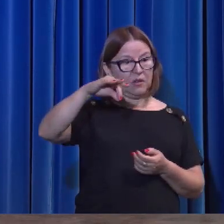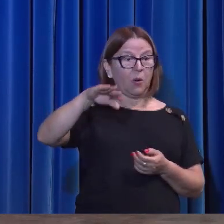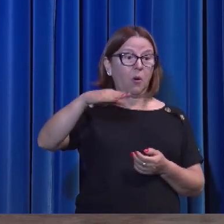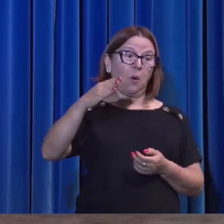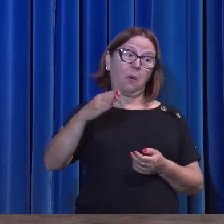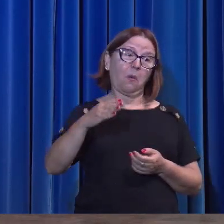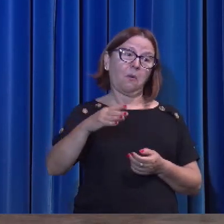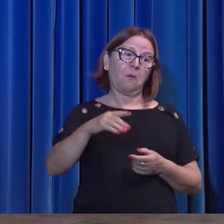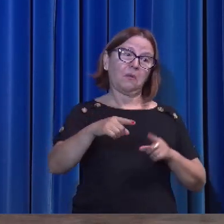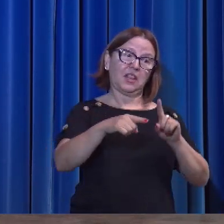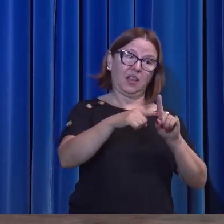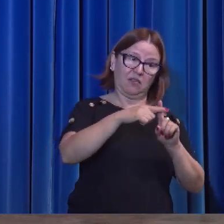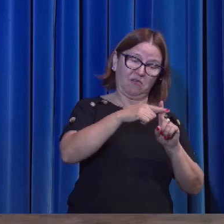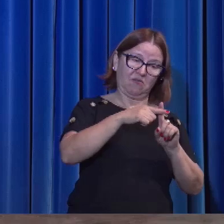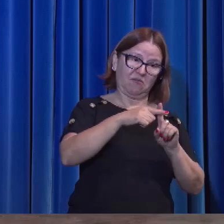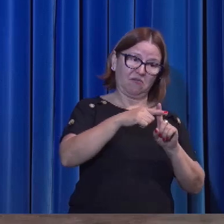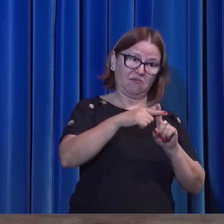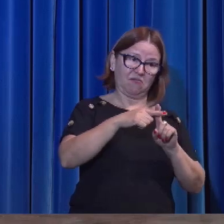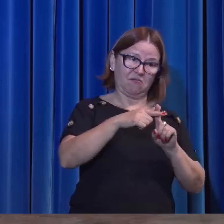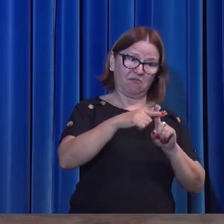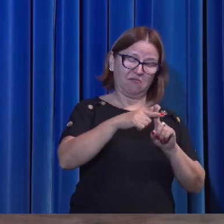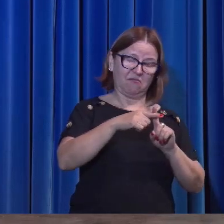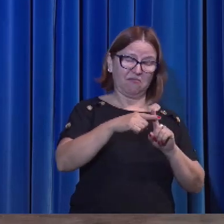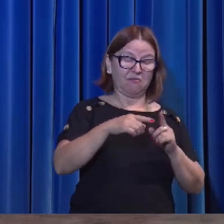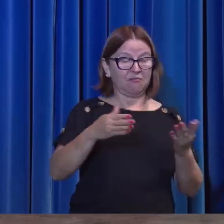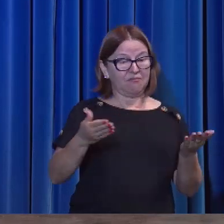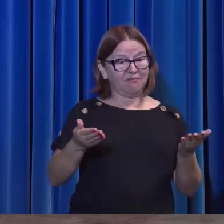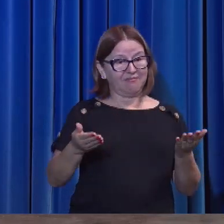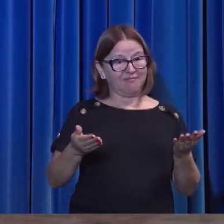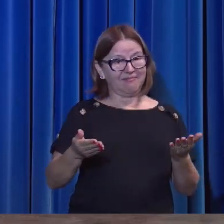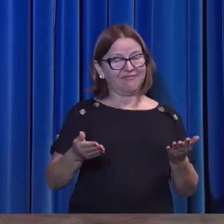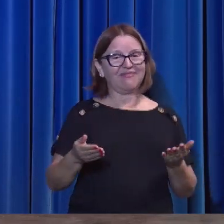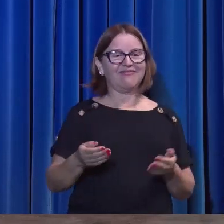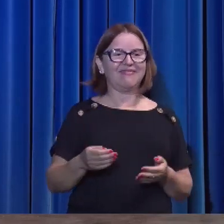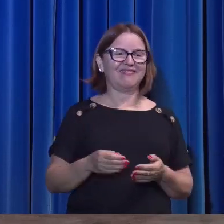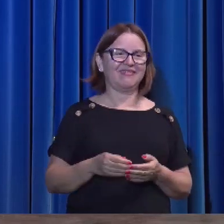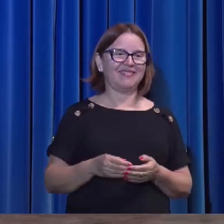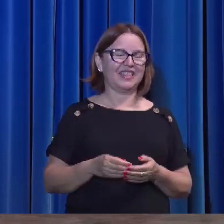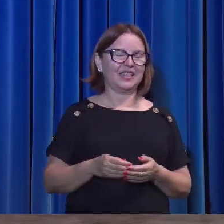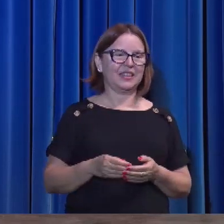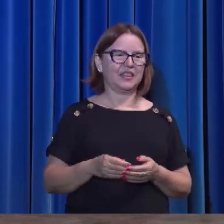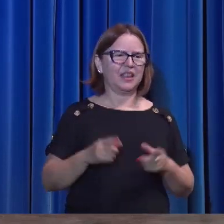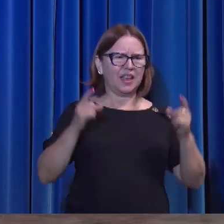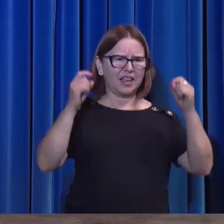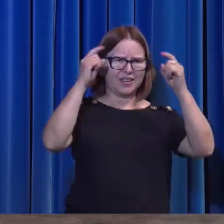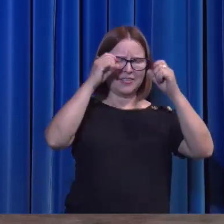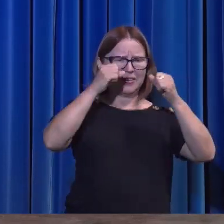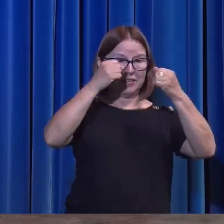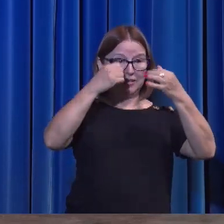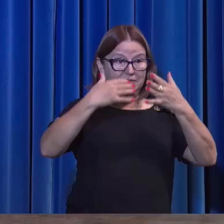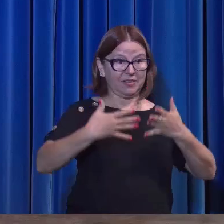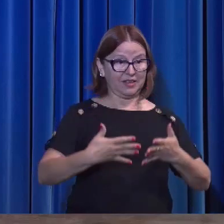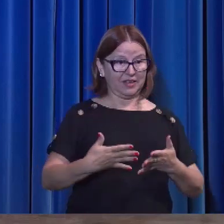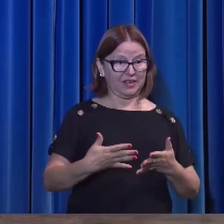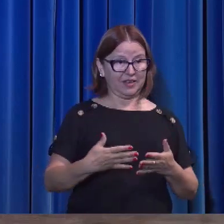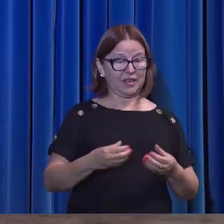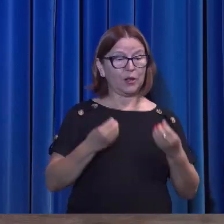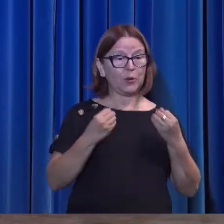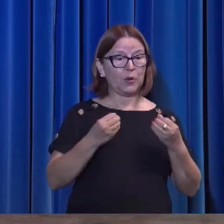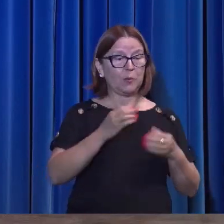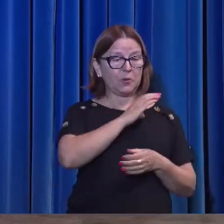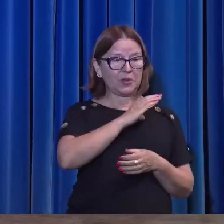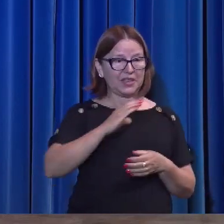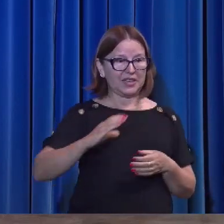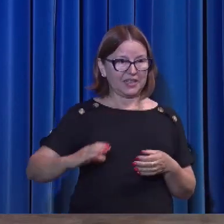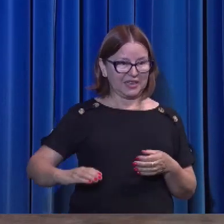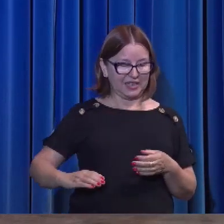atraiu a ele? É uma série de implicações. É difícil explicar como é que Cristo está no